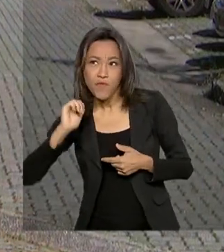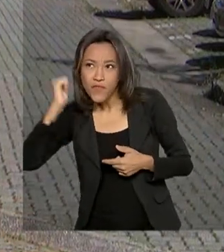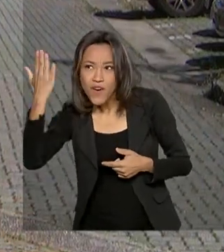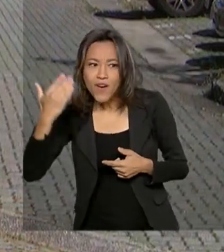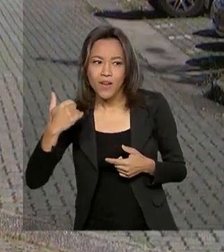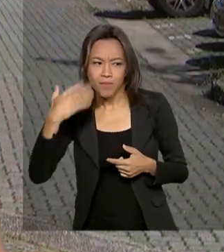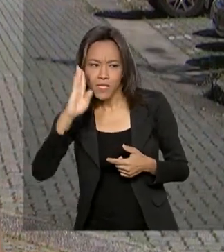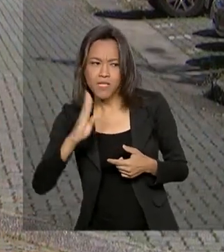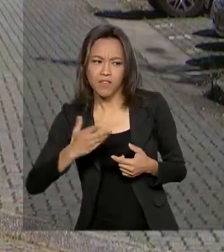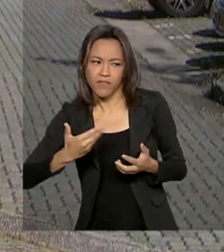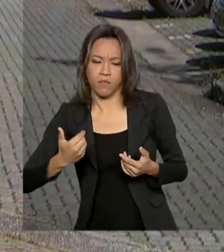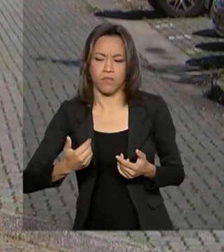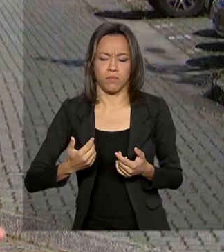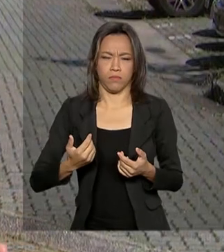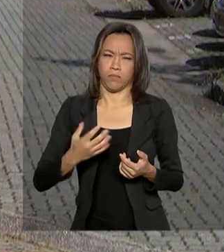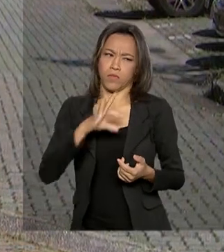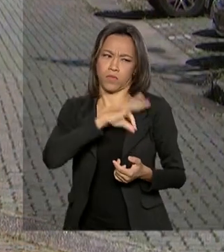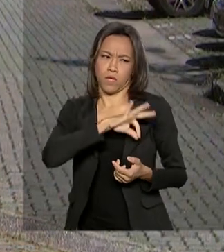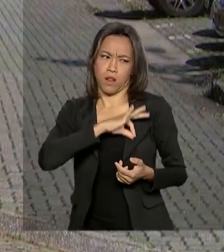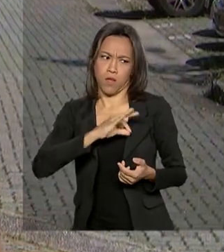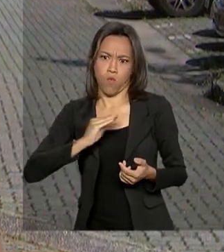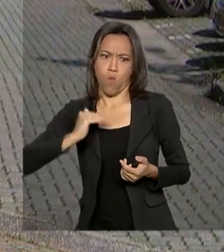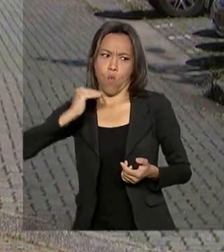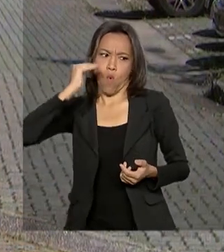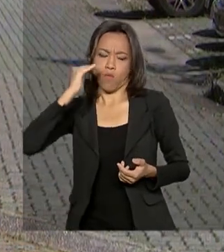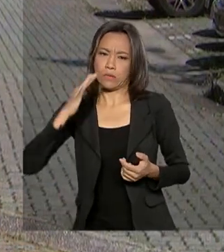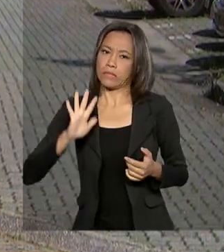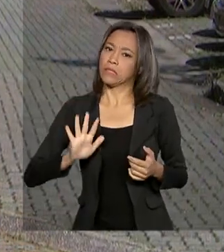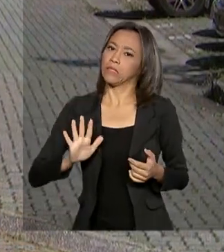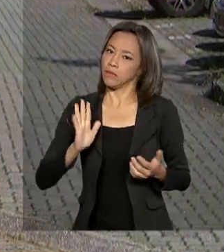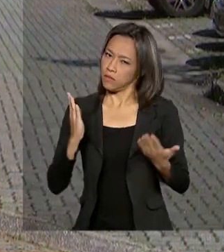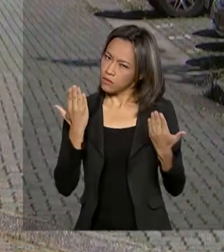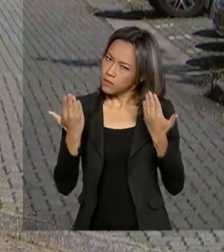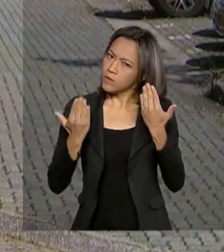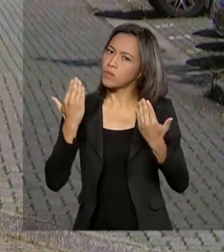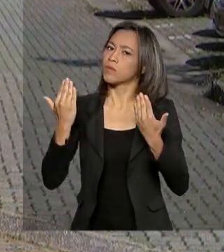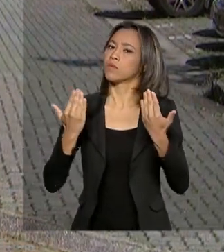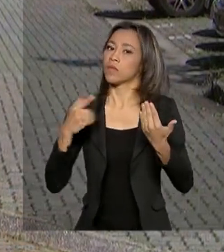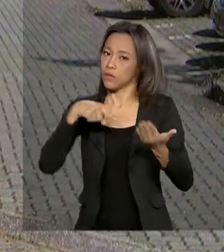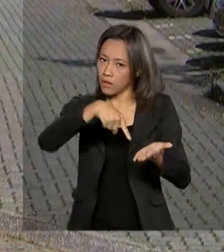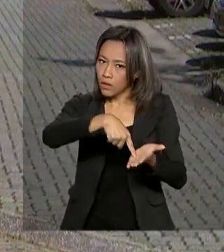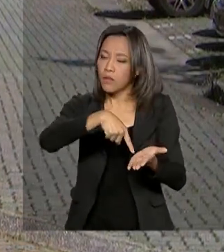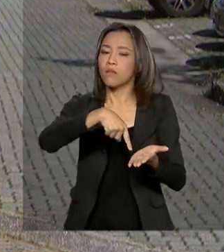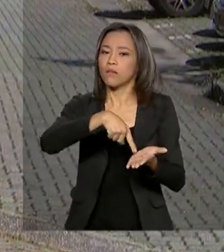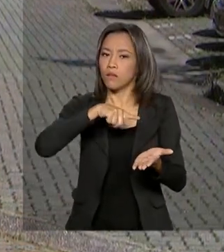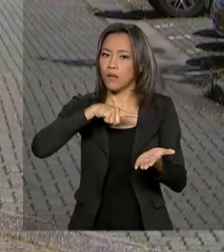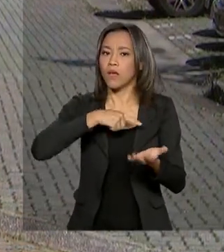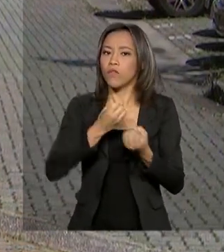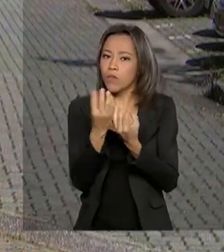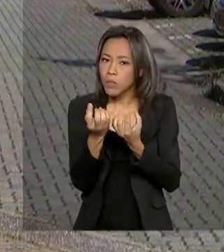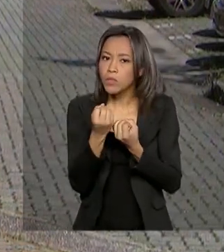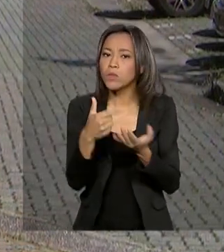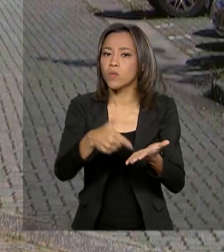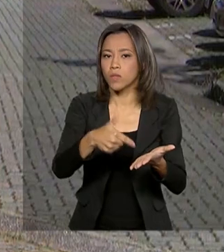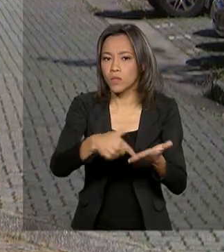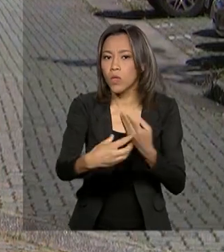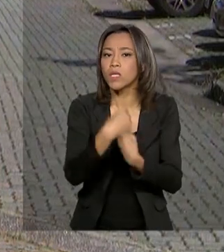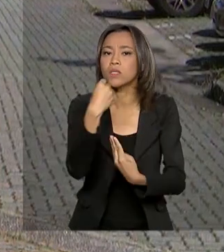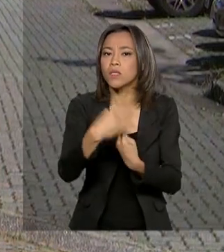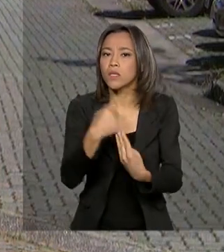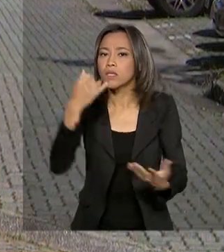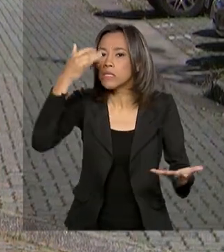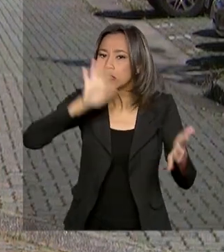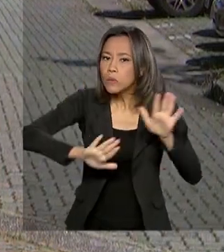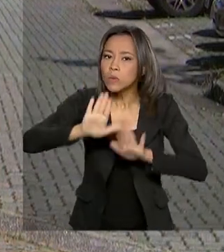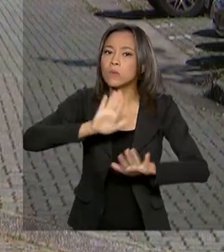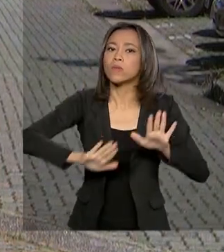aparecem de repente com uma remuneração muito alta. Esse material também traz informações sobre como identificar possíveis vítimas do